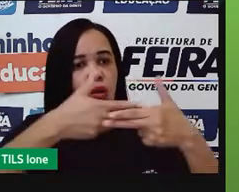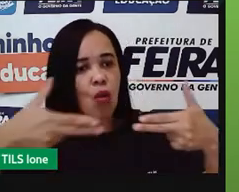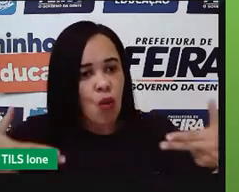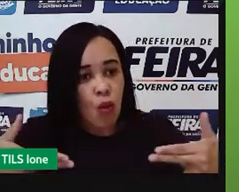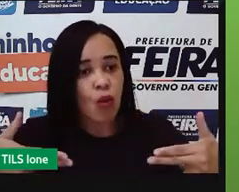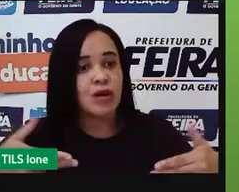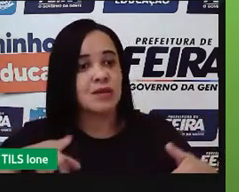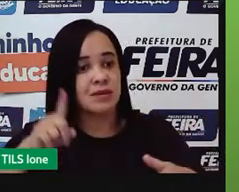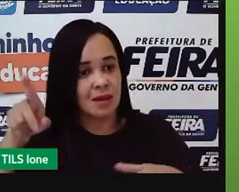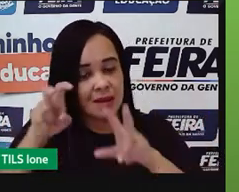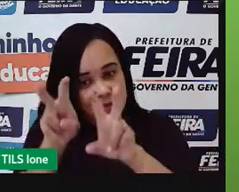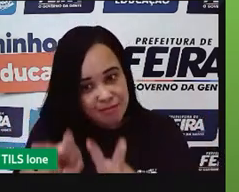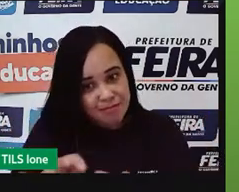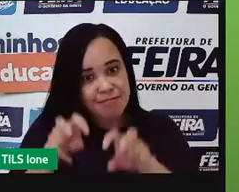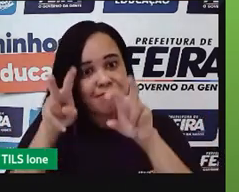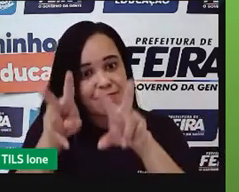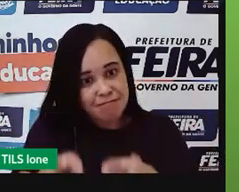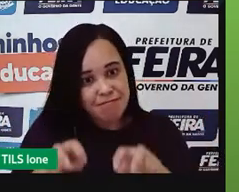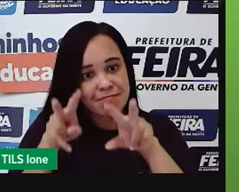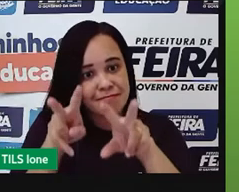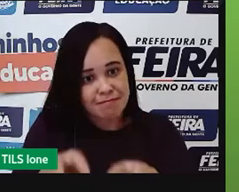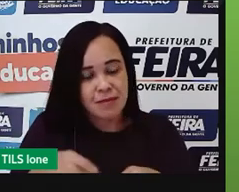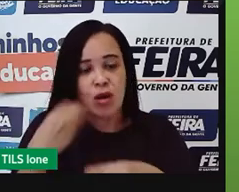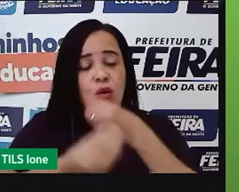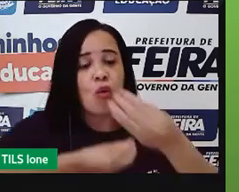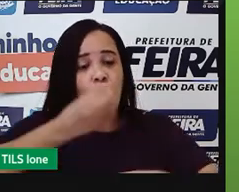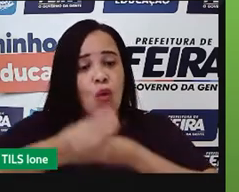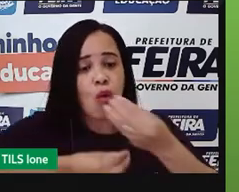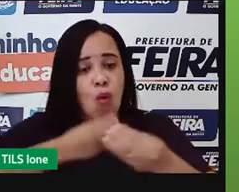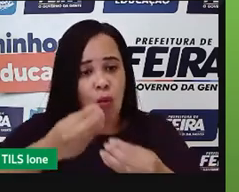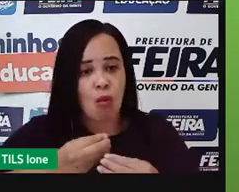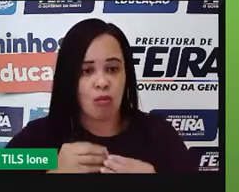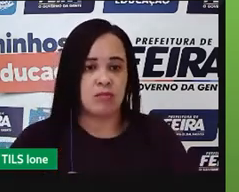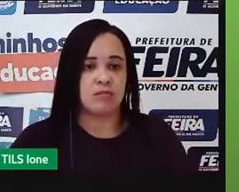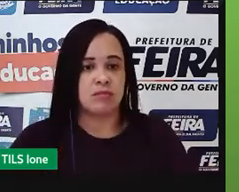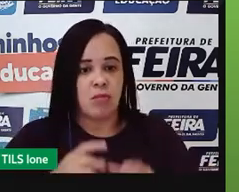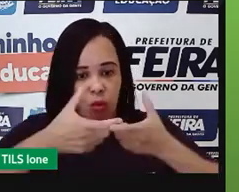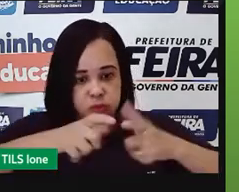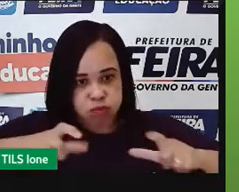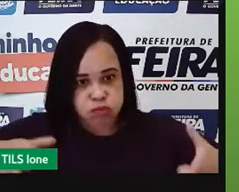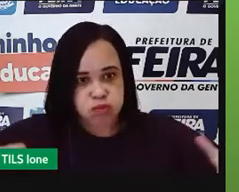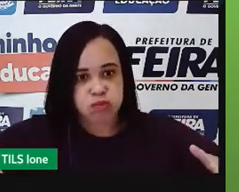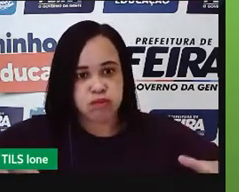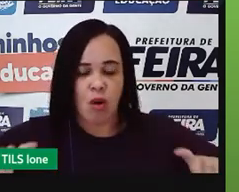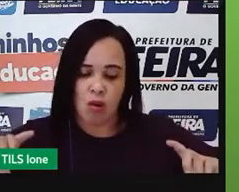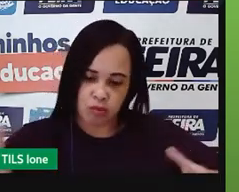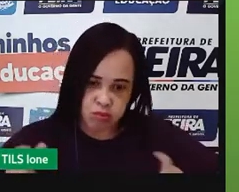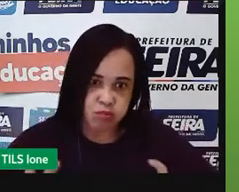são de qualidade, e a quantidade também, né, que eles produzem,